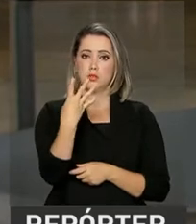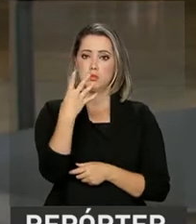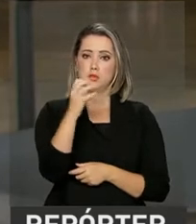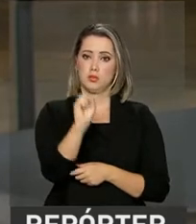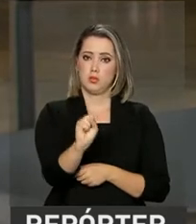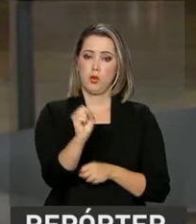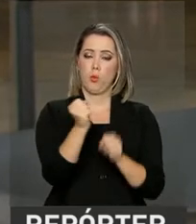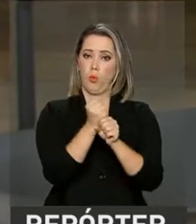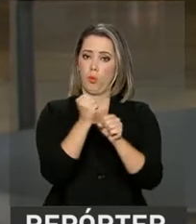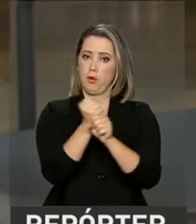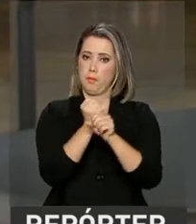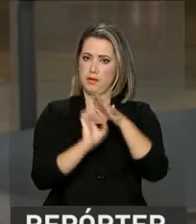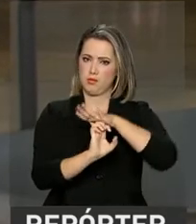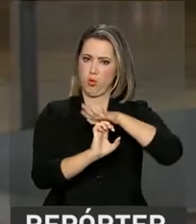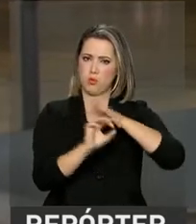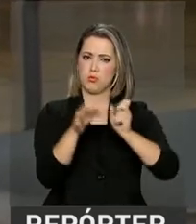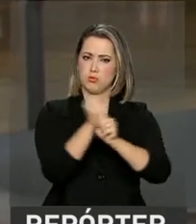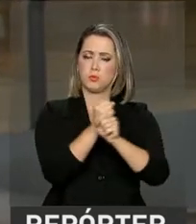construtoras,